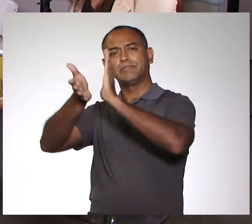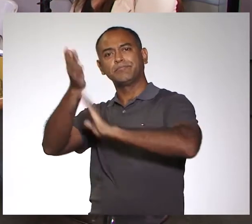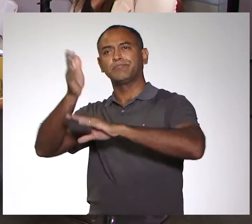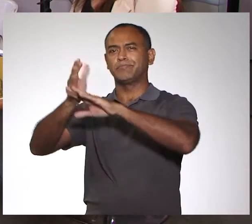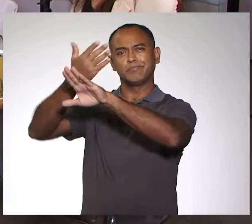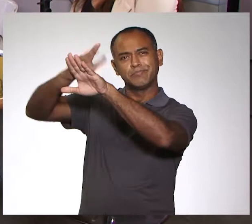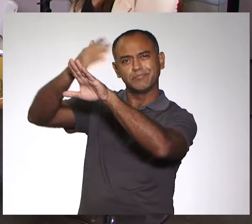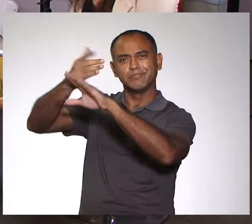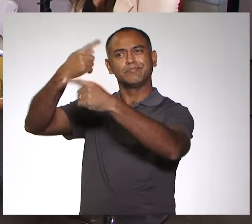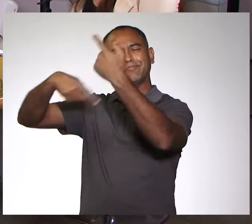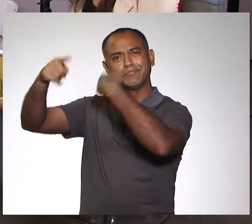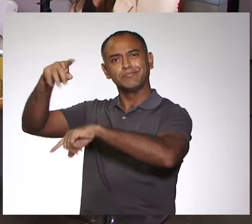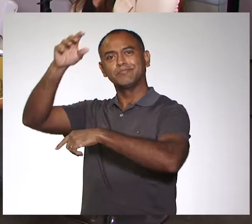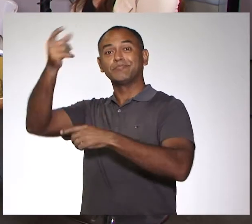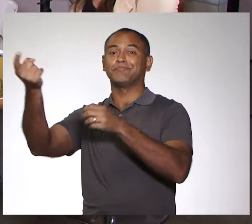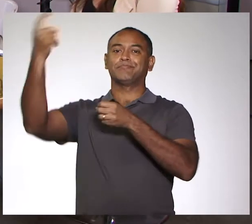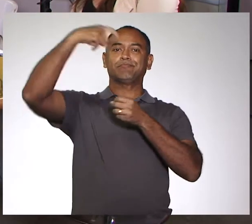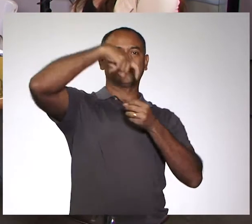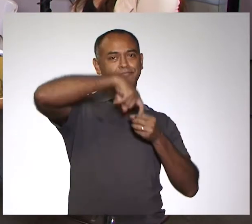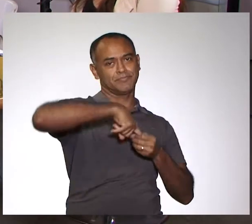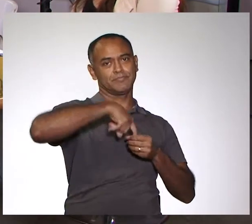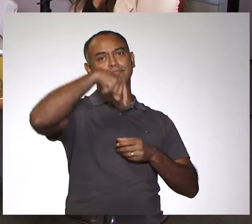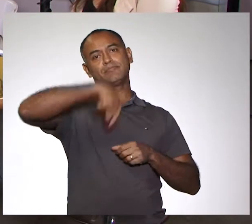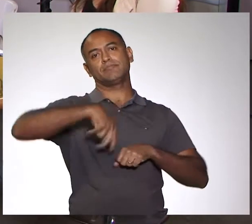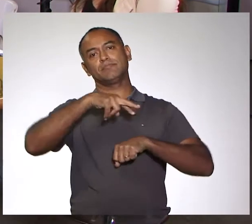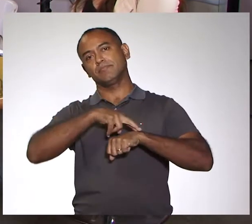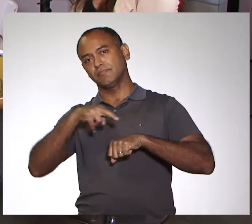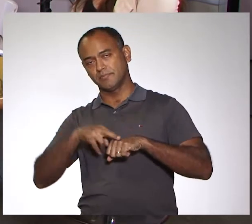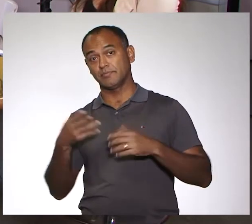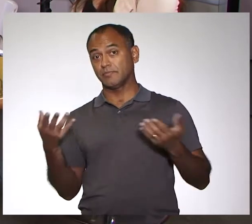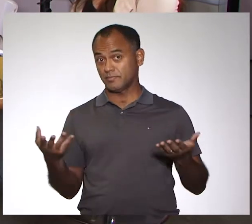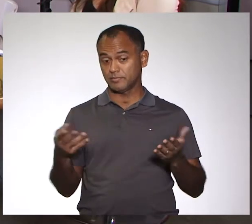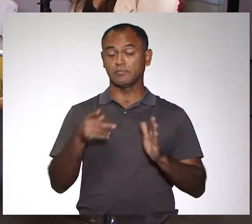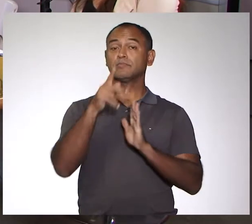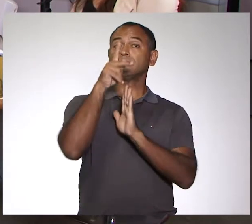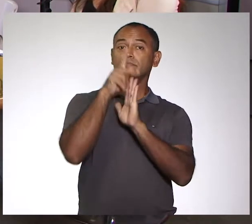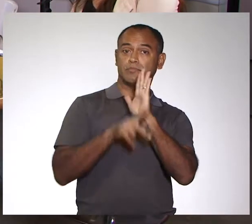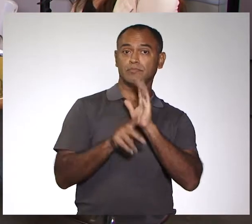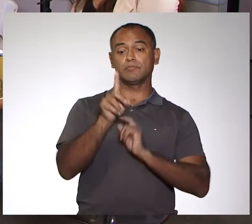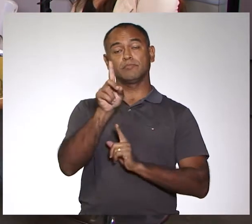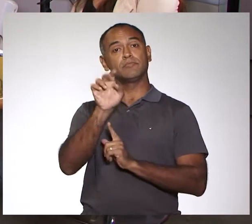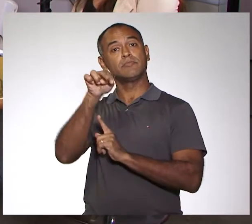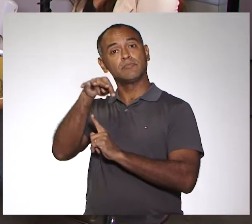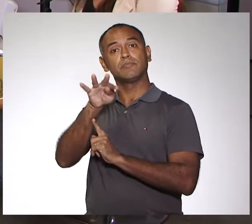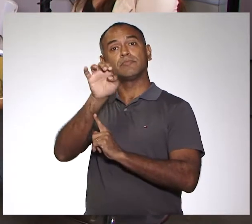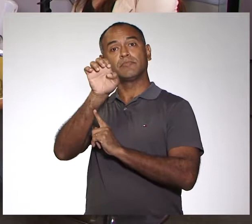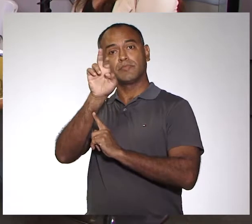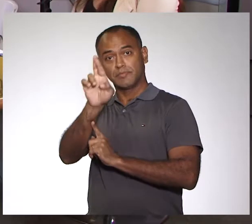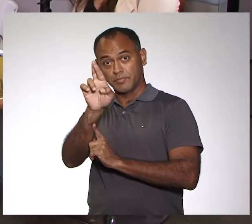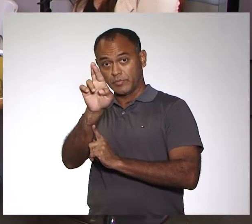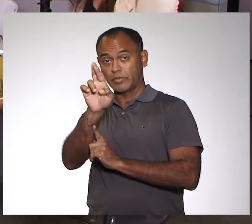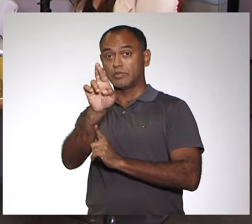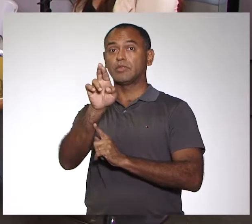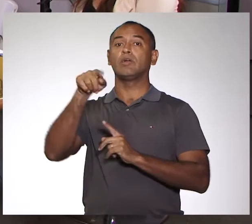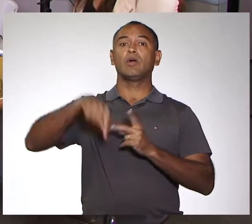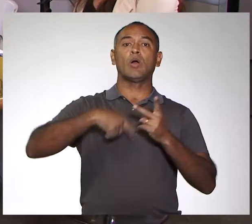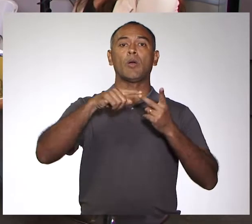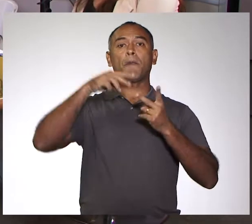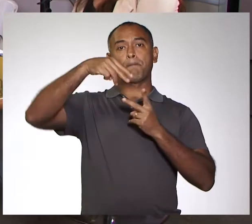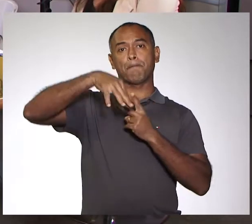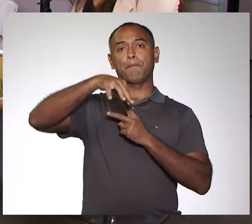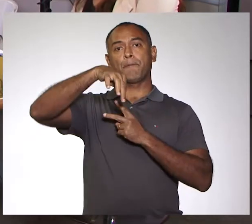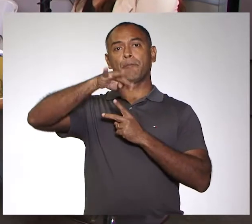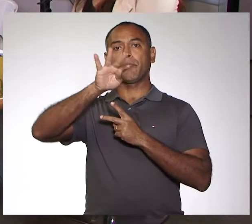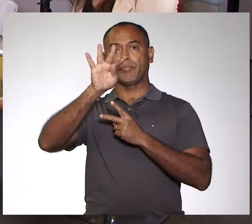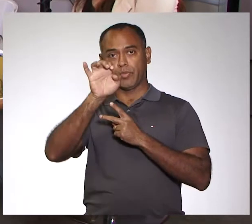qualificações. O projeto Dinter, esse programa de doutoramento interinstitucional, e até mesmo o